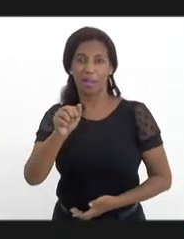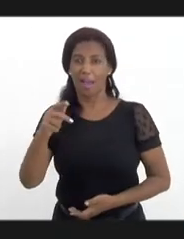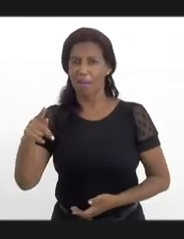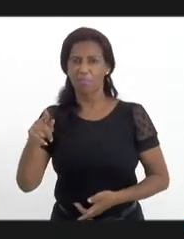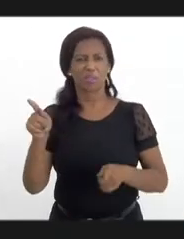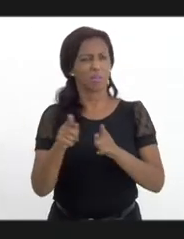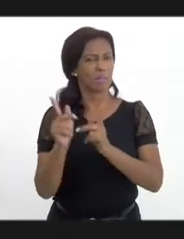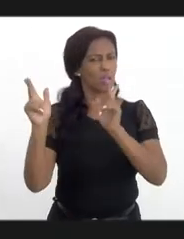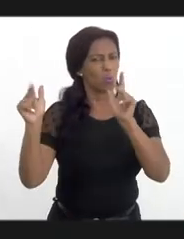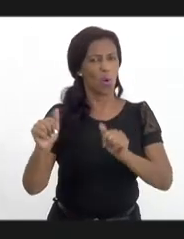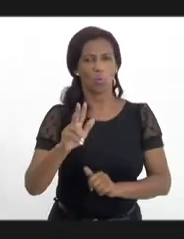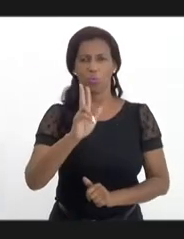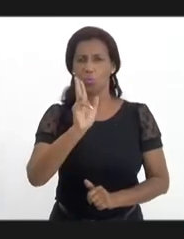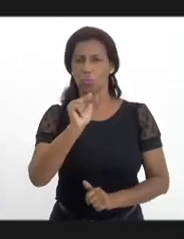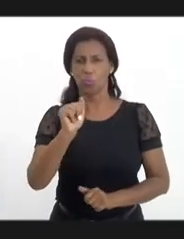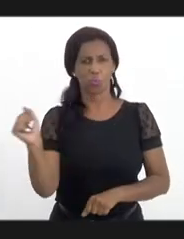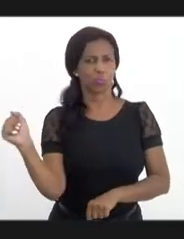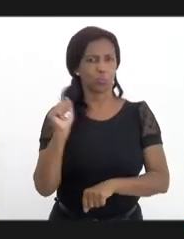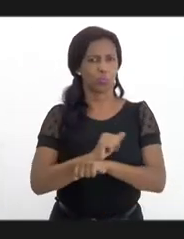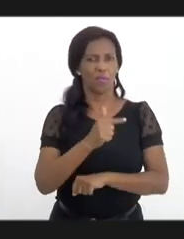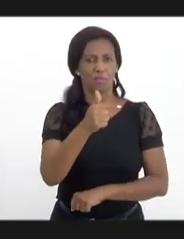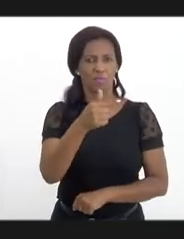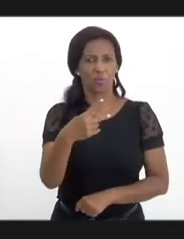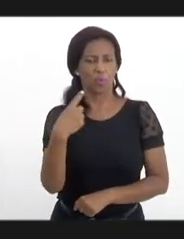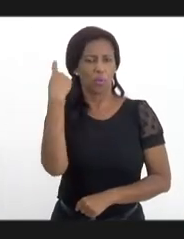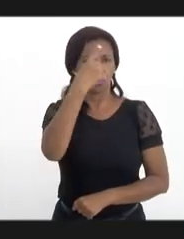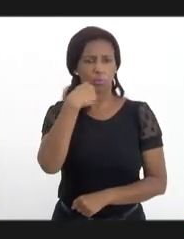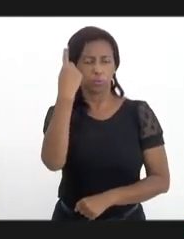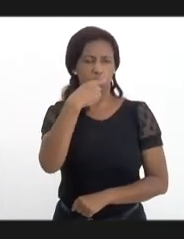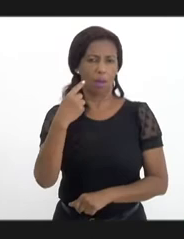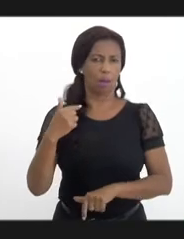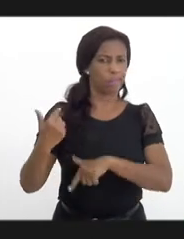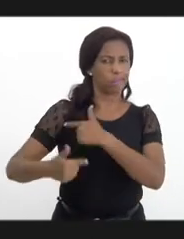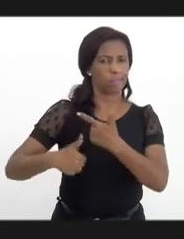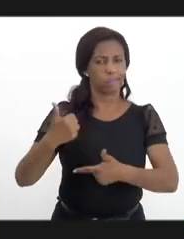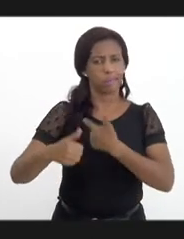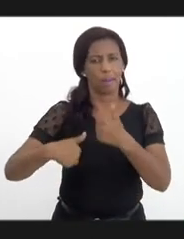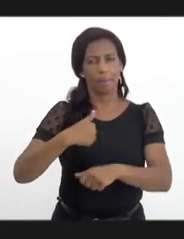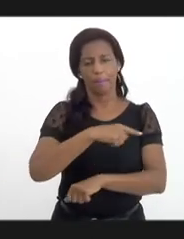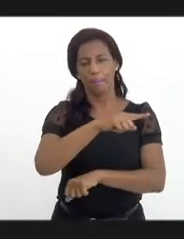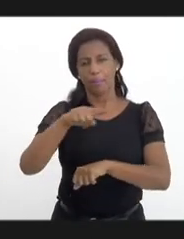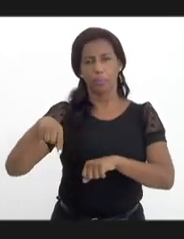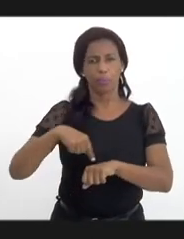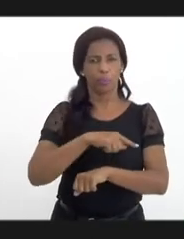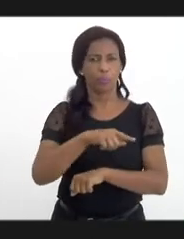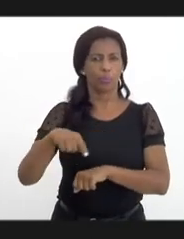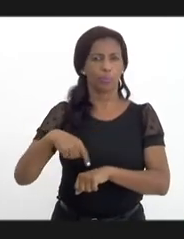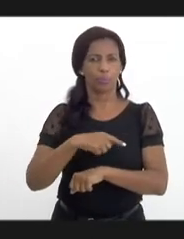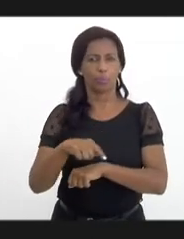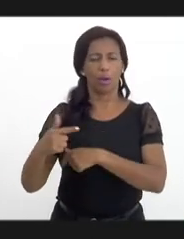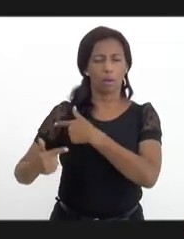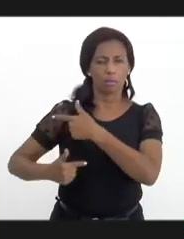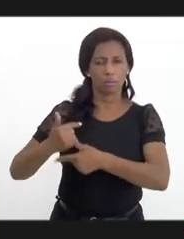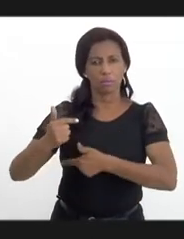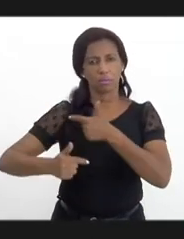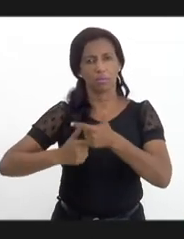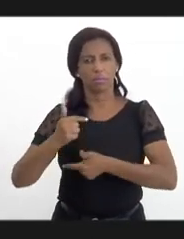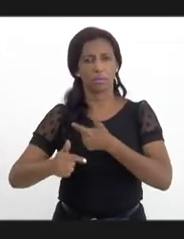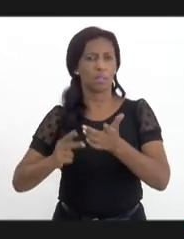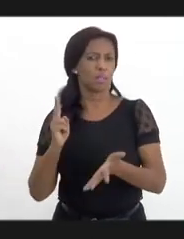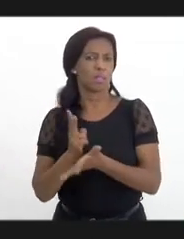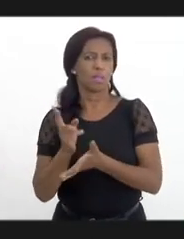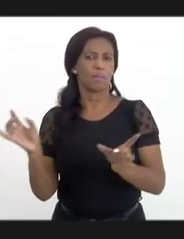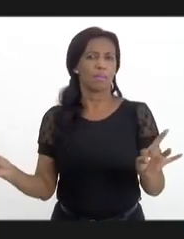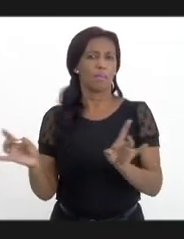desligam. Funcionam 24 horas e estão permanentemente ativos e disponíveis